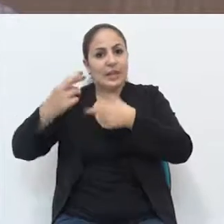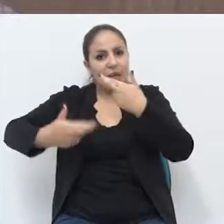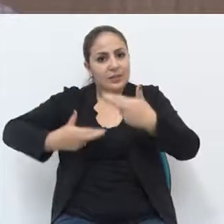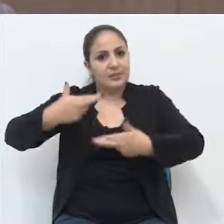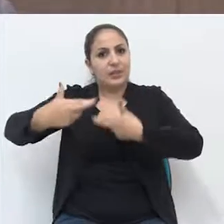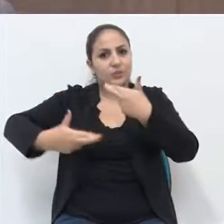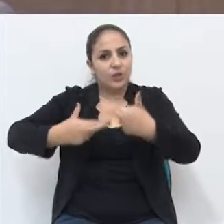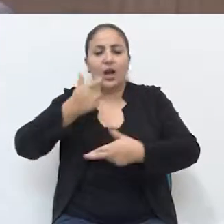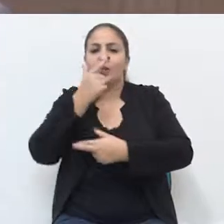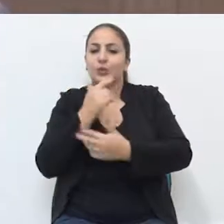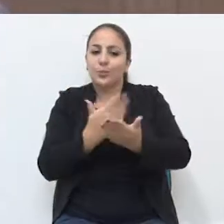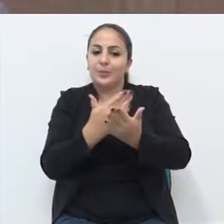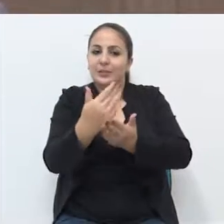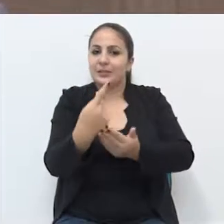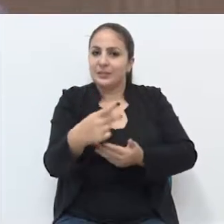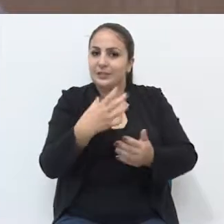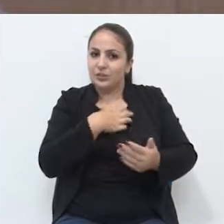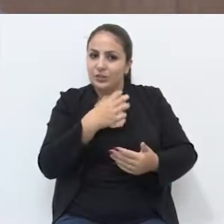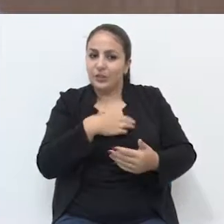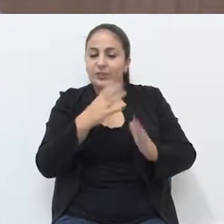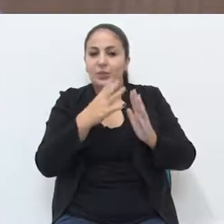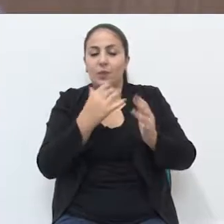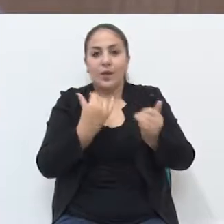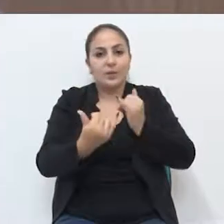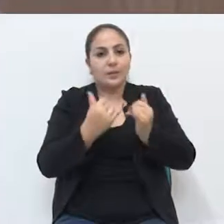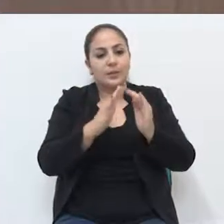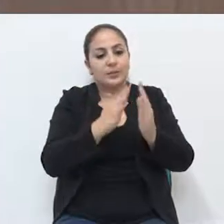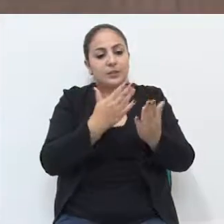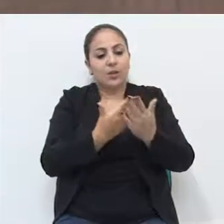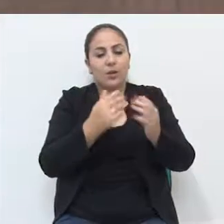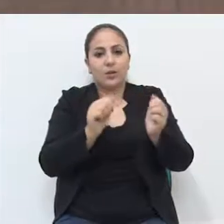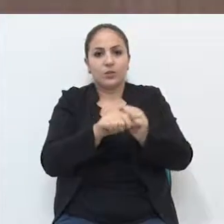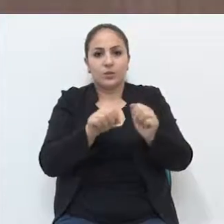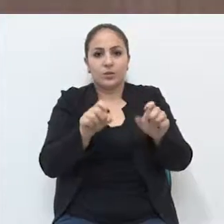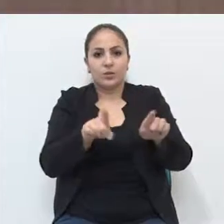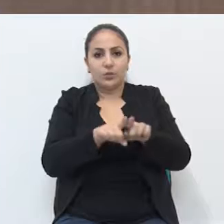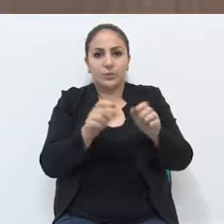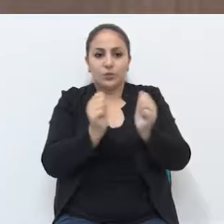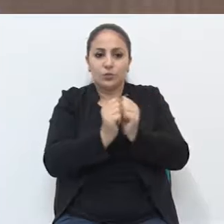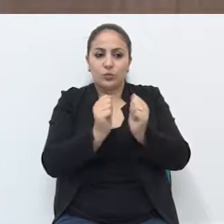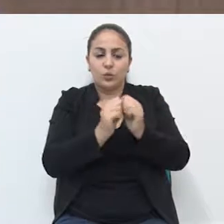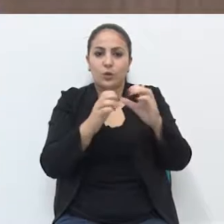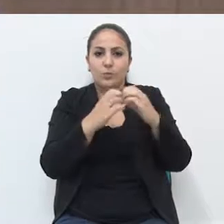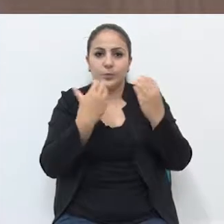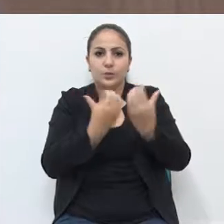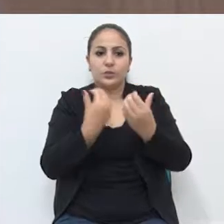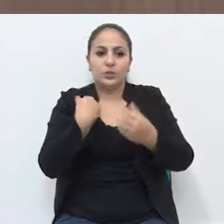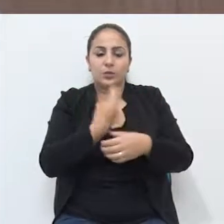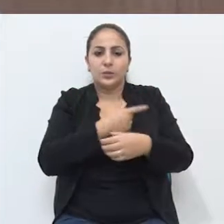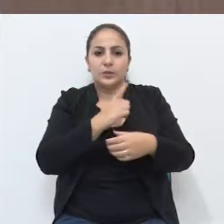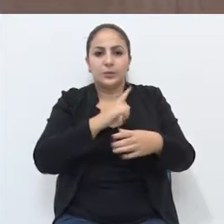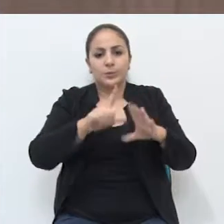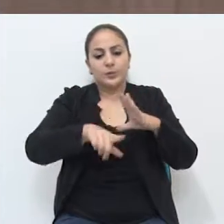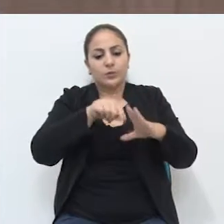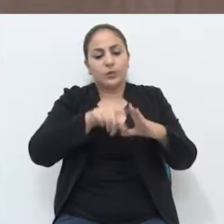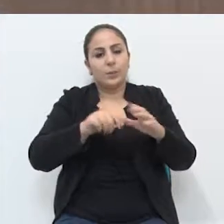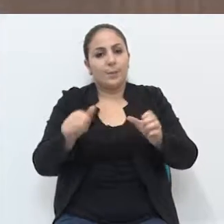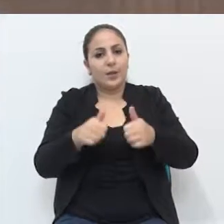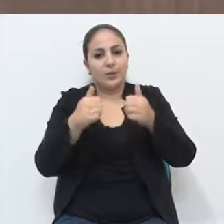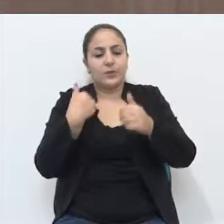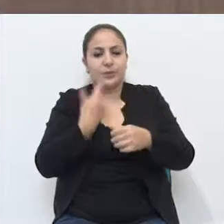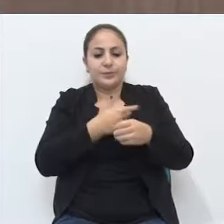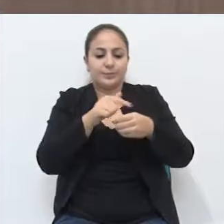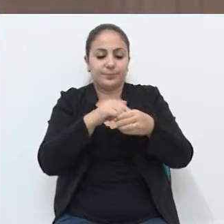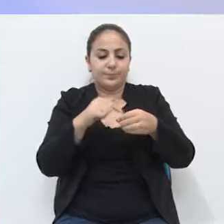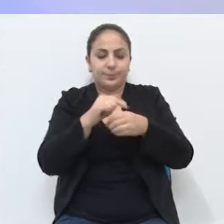reciclagem de lixo. Acho que nós começando por aí, dando o exemplo que vem da escola para a comunidade, nós vamos ter uma coleta seletiva de